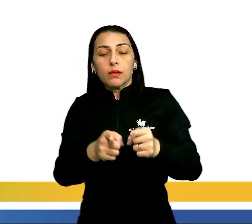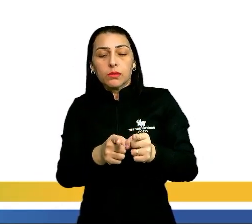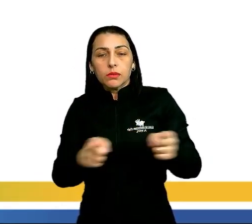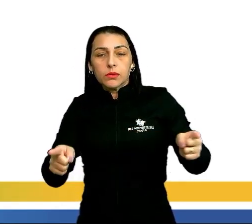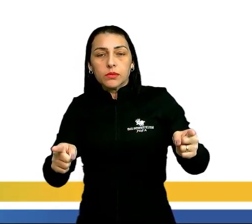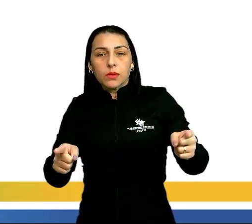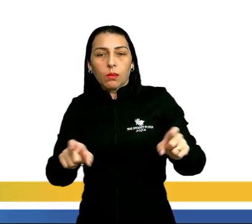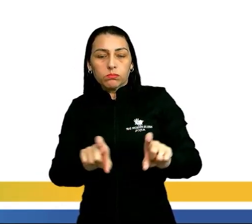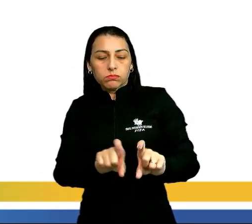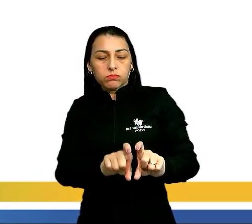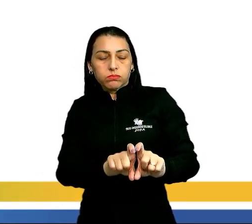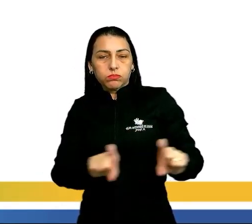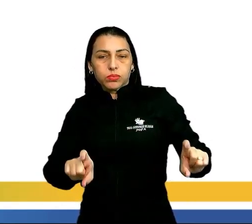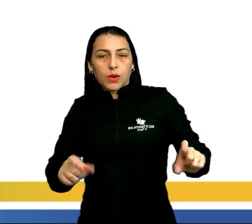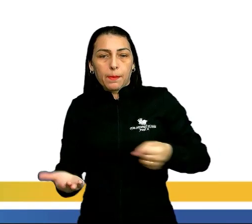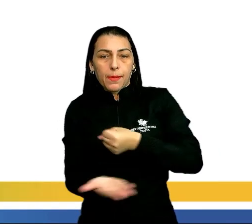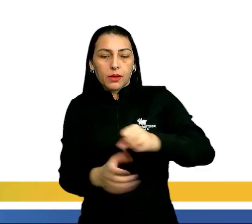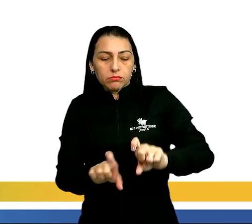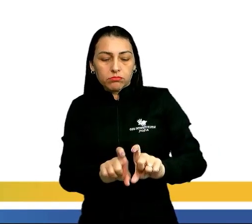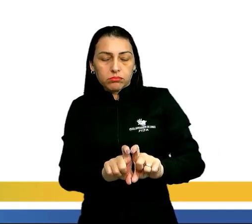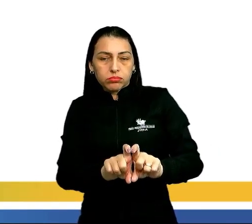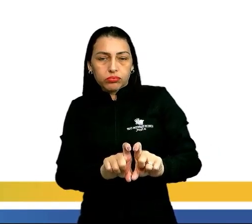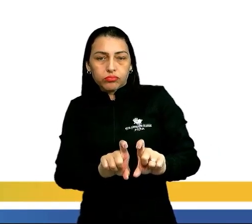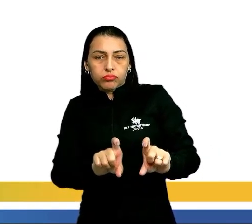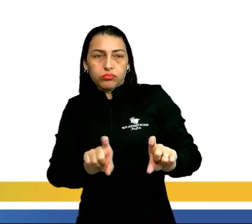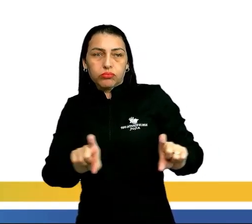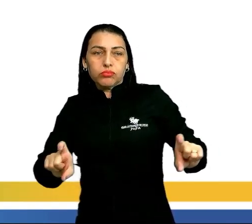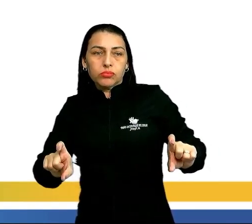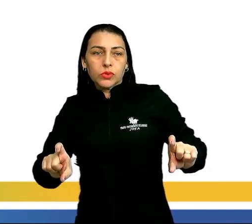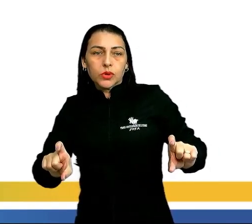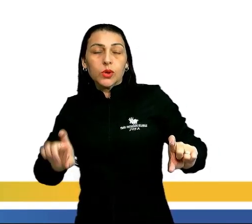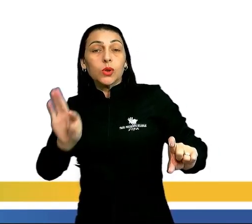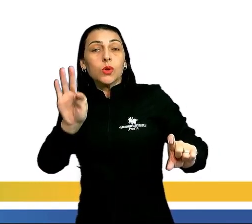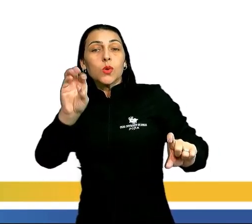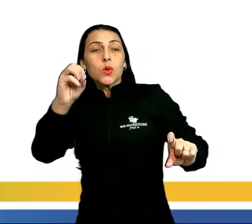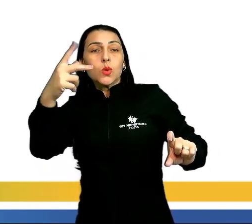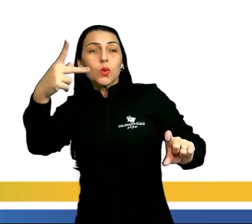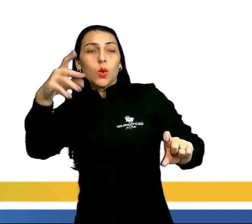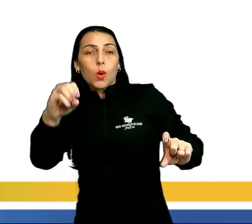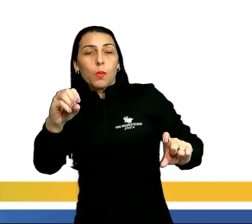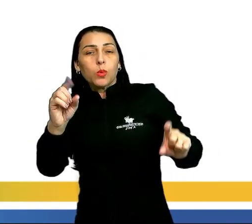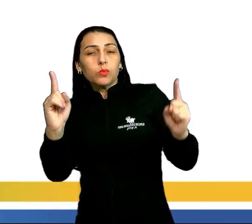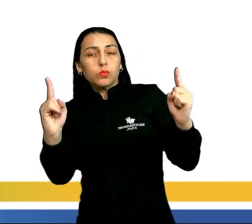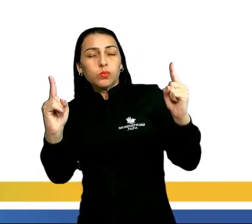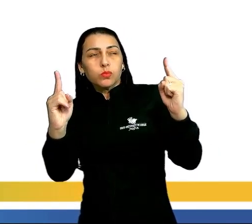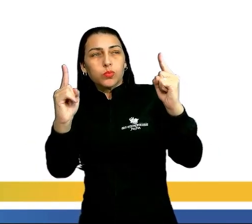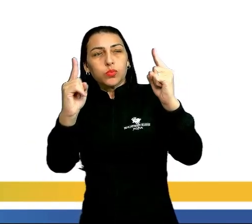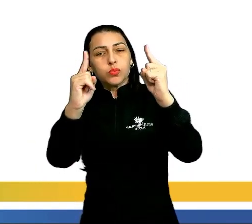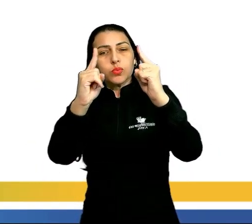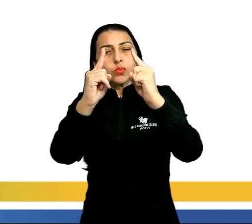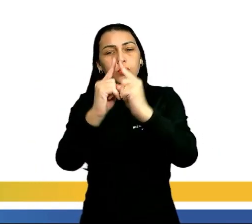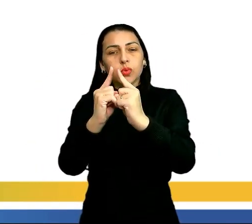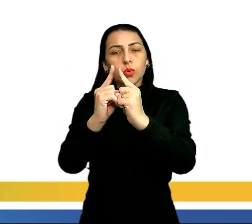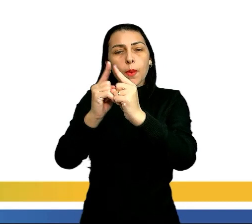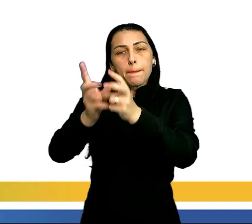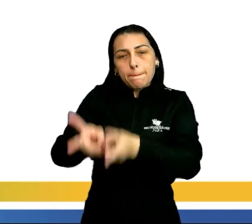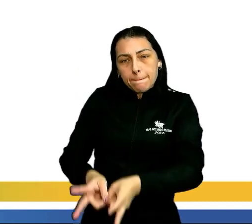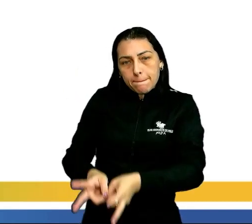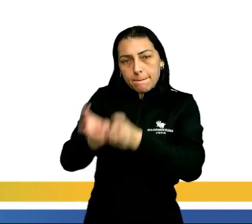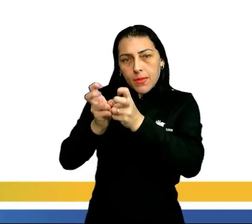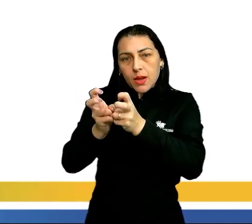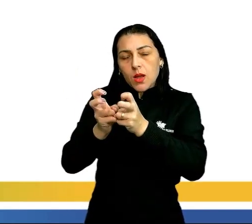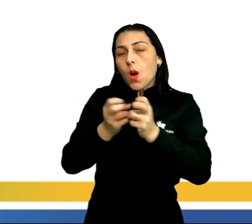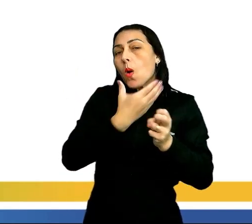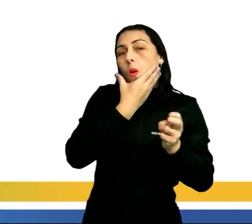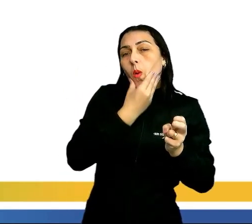Olha como a base dela é bem larga. E o topo, ele é mais estreito. Verifiquem aqui, de um